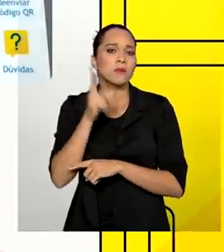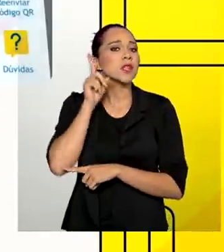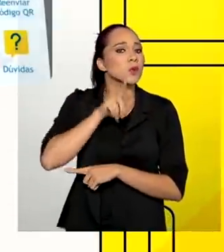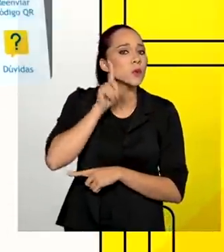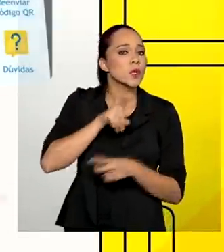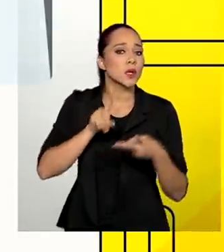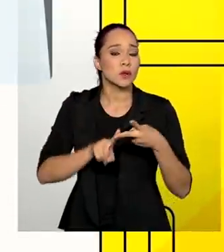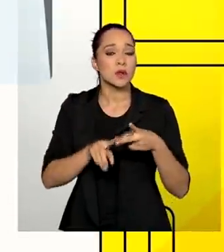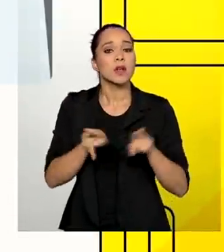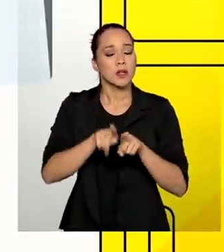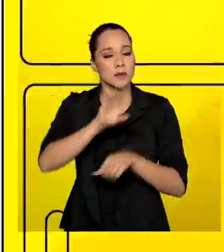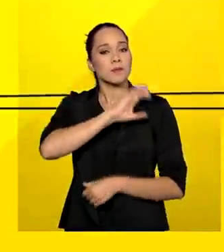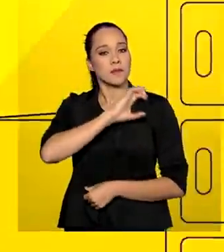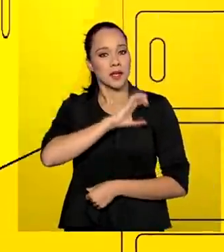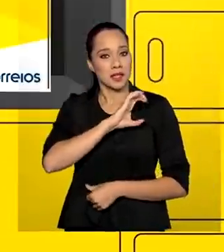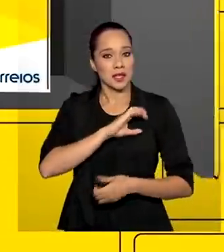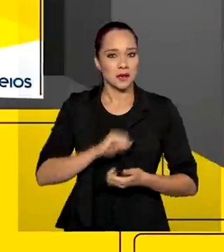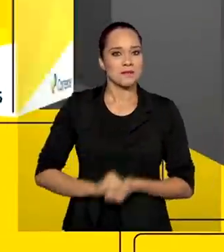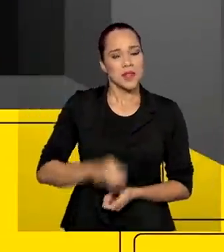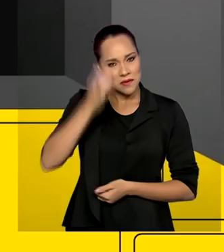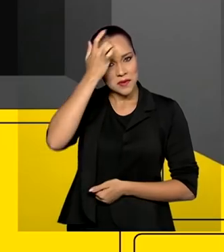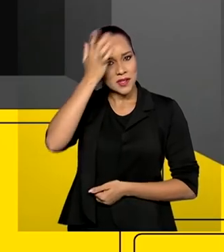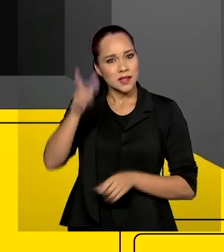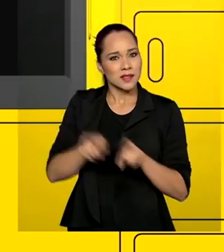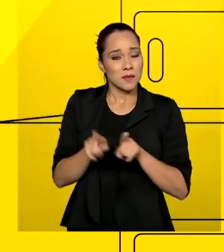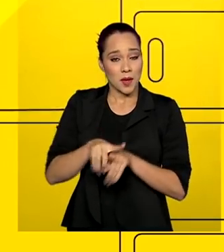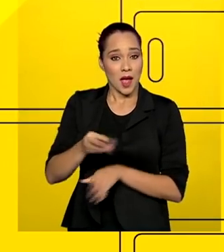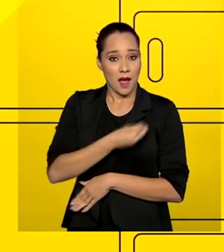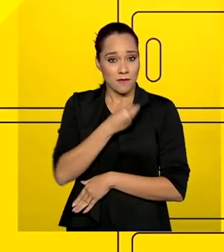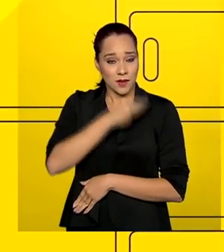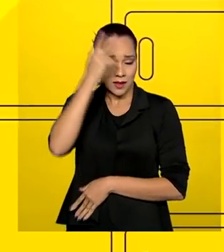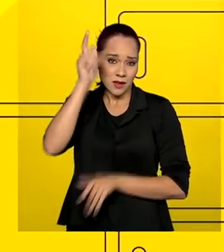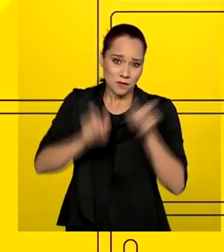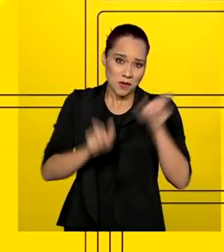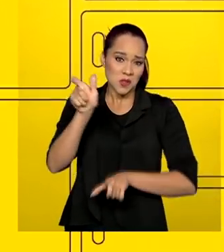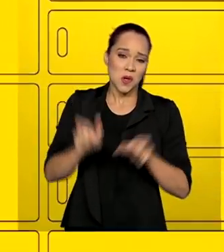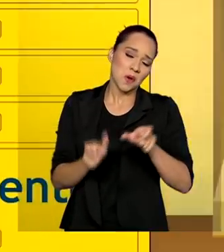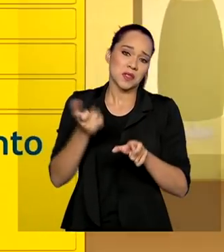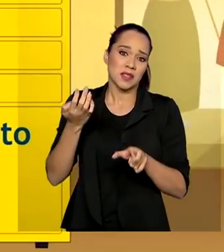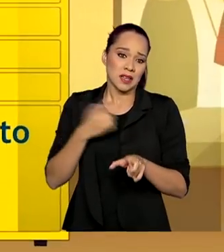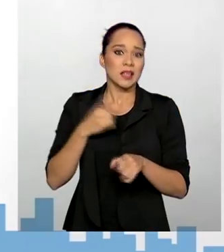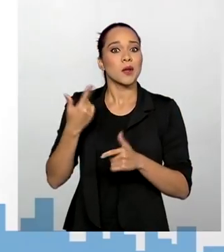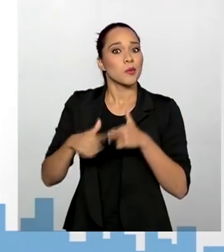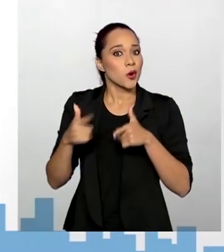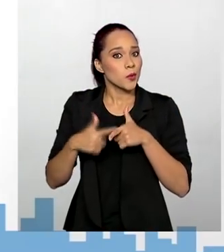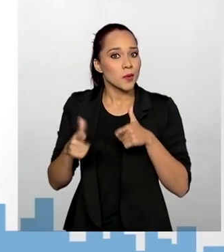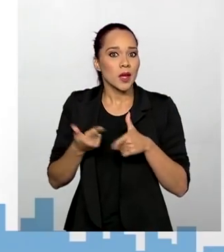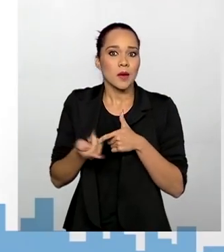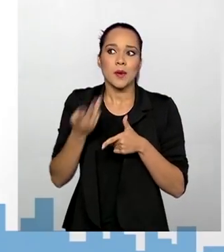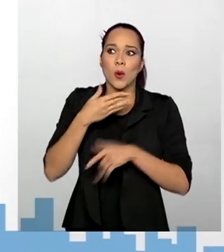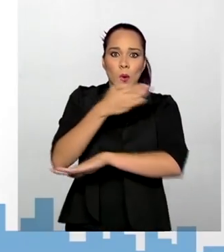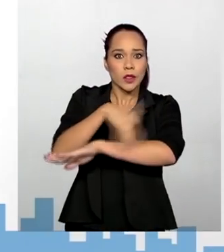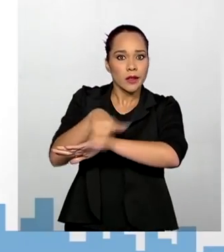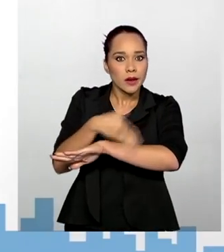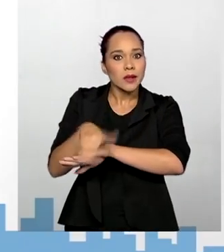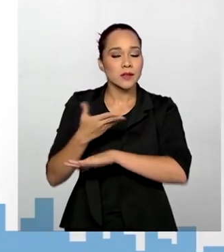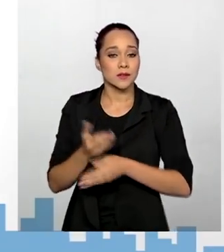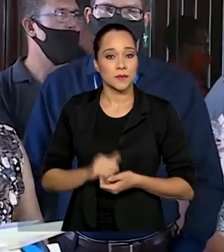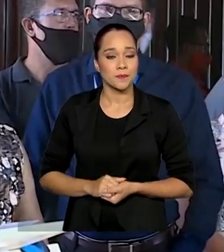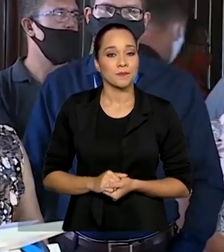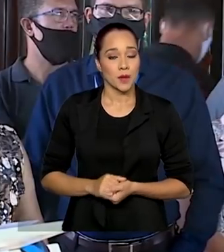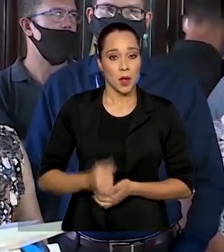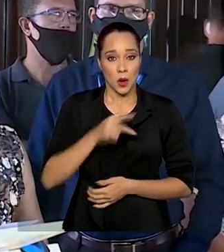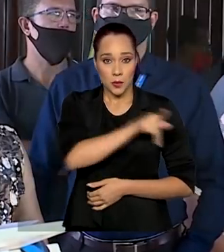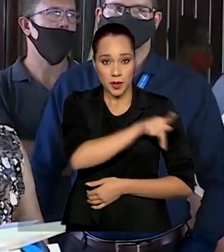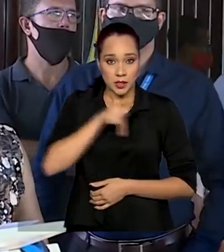Unidos e Canadá e facilita também a vida das pessoas que enfrentam problemas com endereços. Segundo o